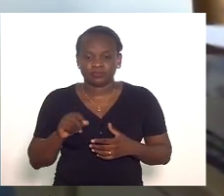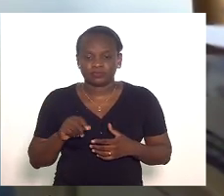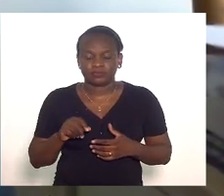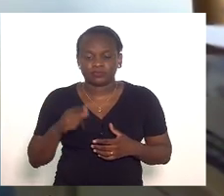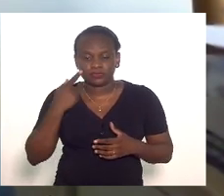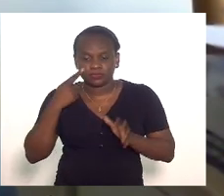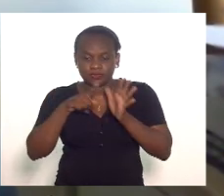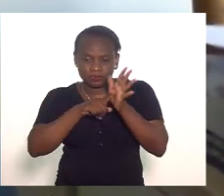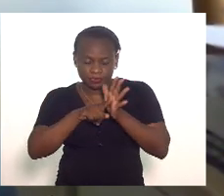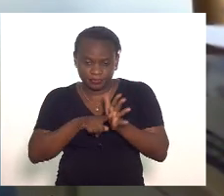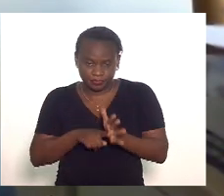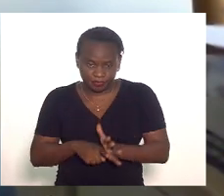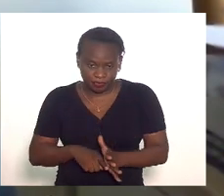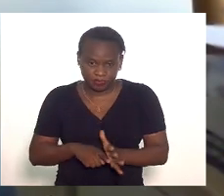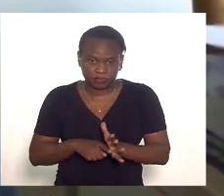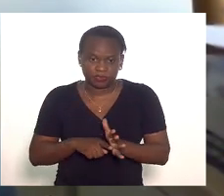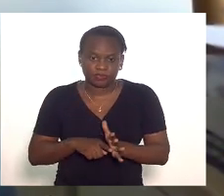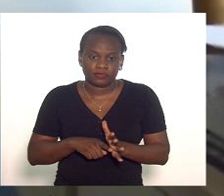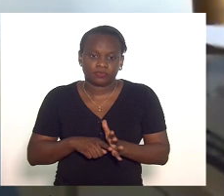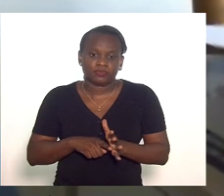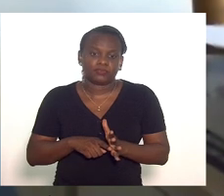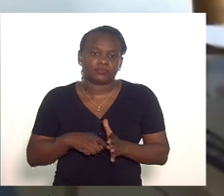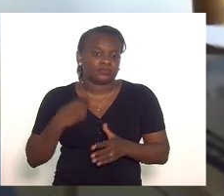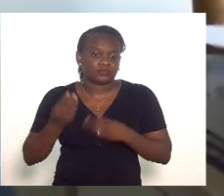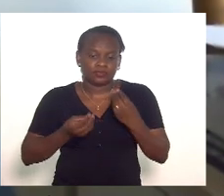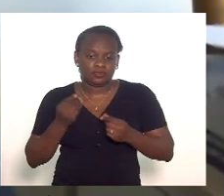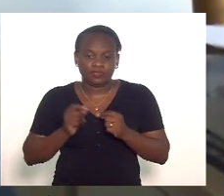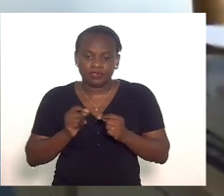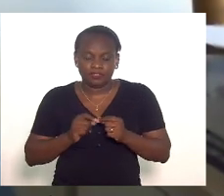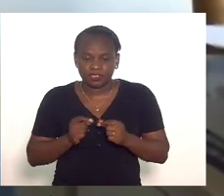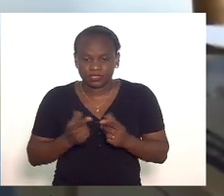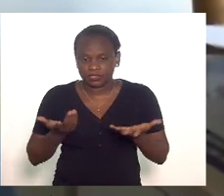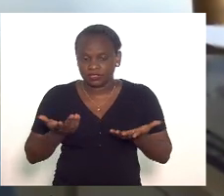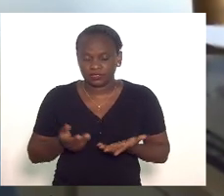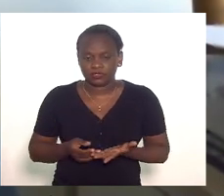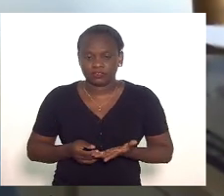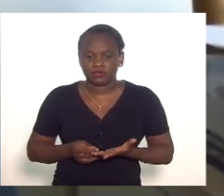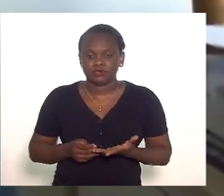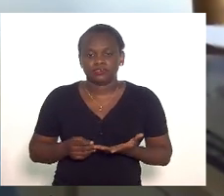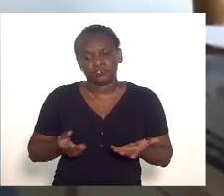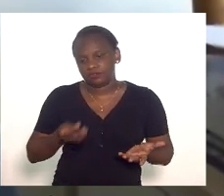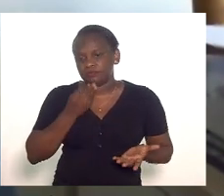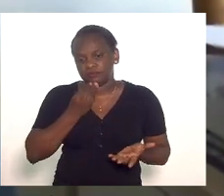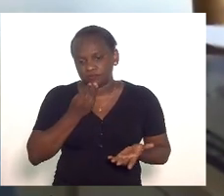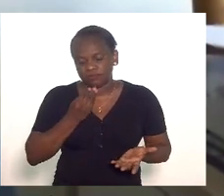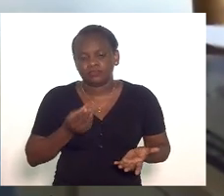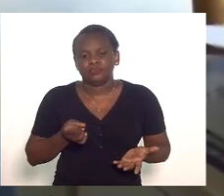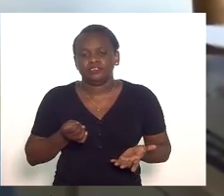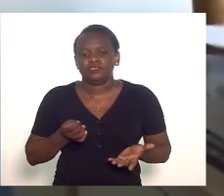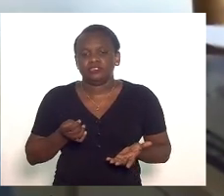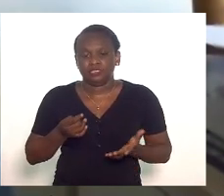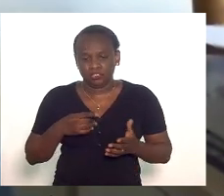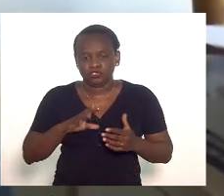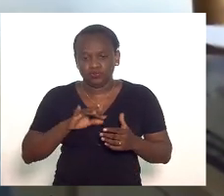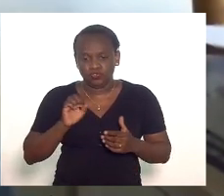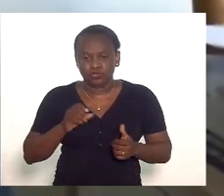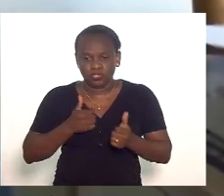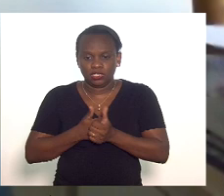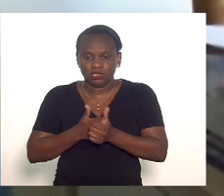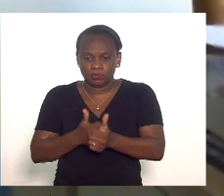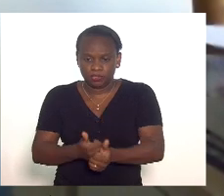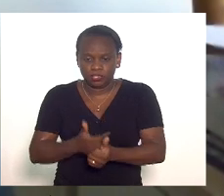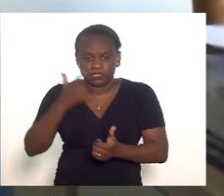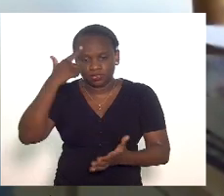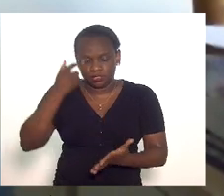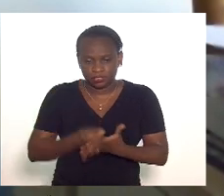verificar como se vai mexer no mesmo evidentemente que eu vou acompanhar o